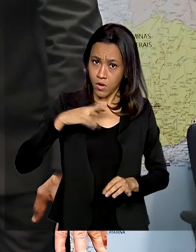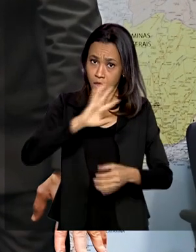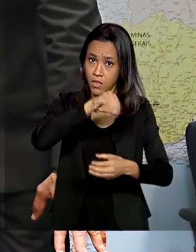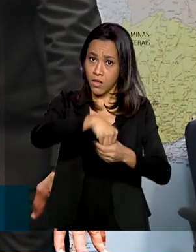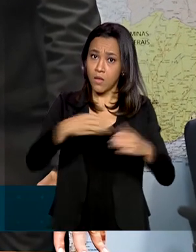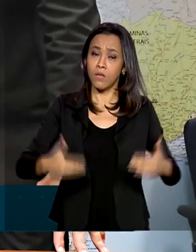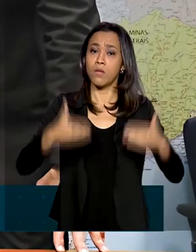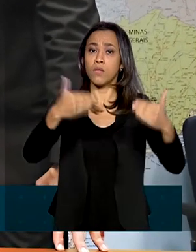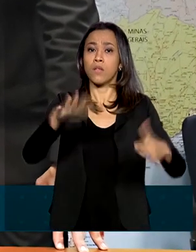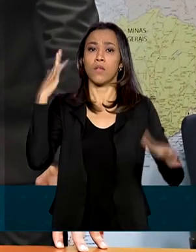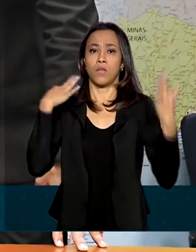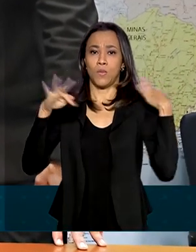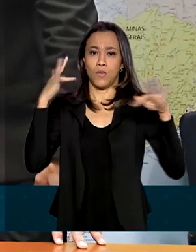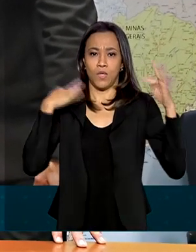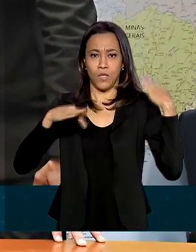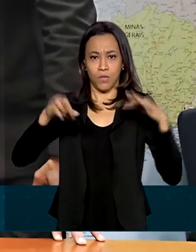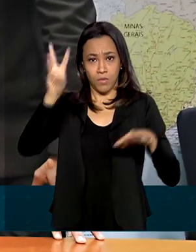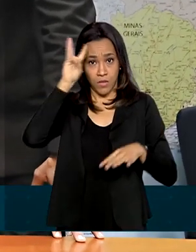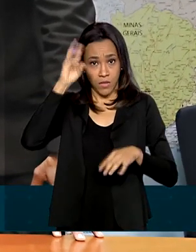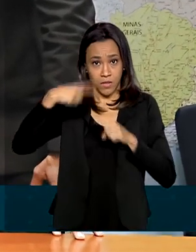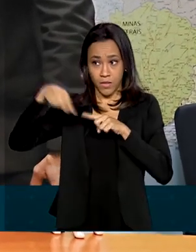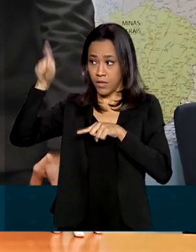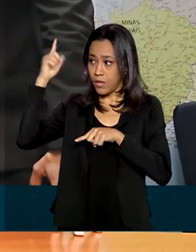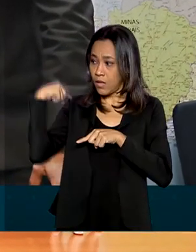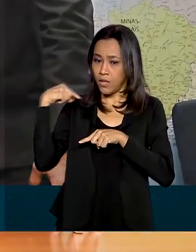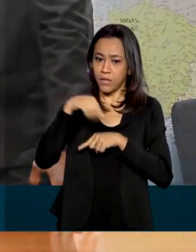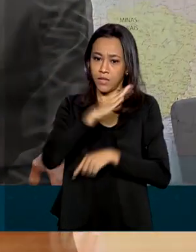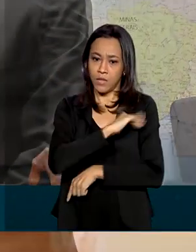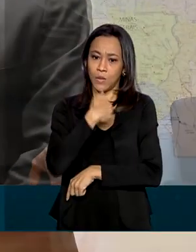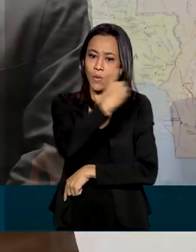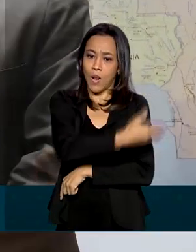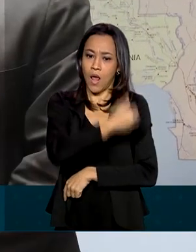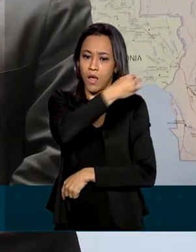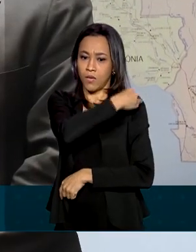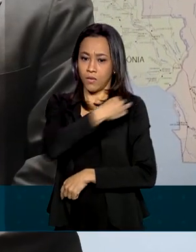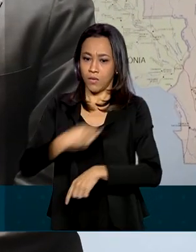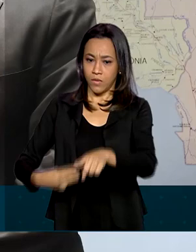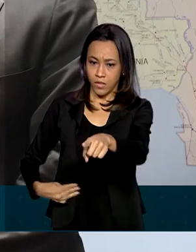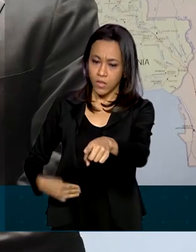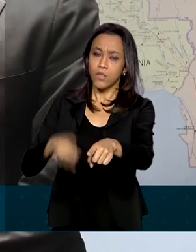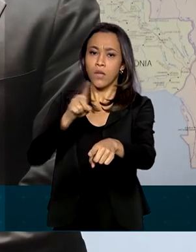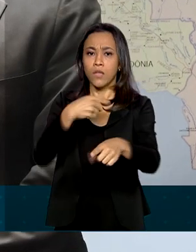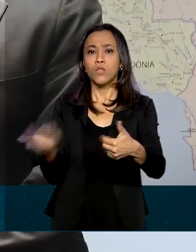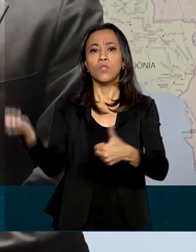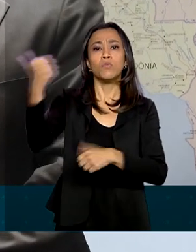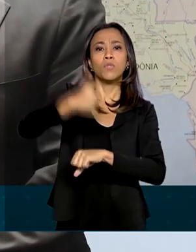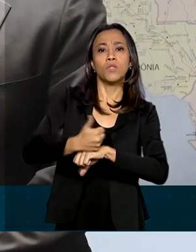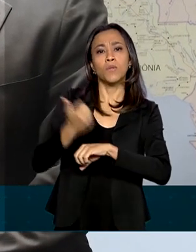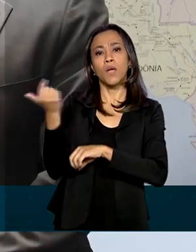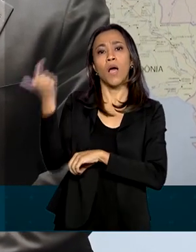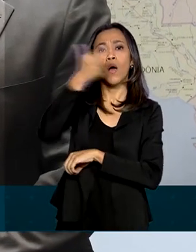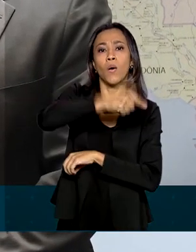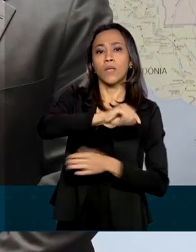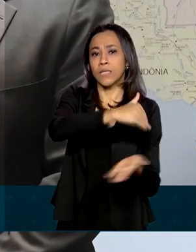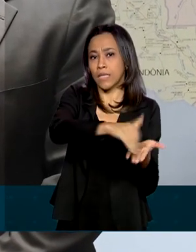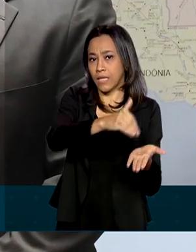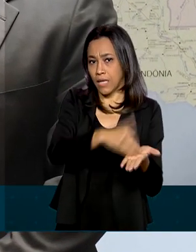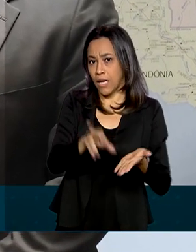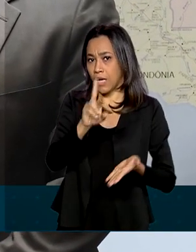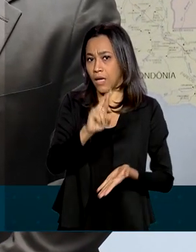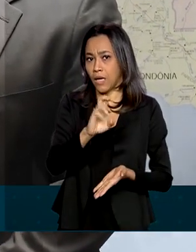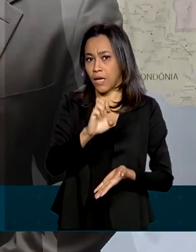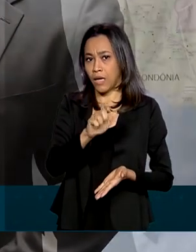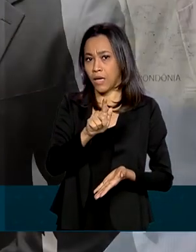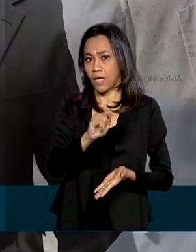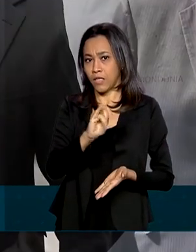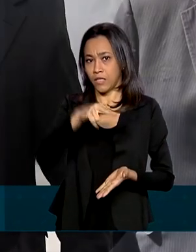nesta terça-feira, ao lado do ministro Marcelo Álvaro Antônio. Frias substitui a ex-secretária Regina Duarte. De acordo com